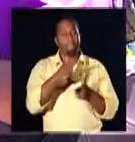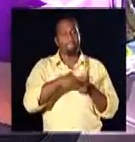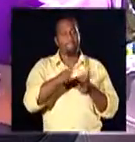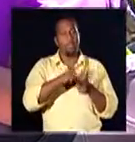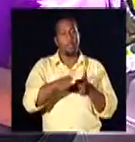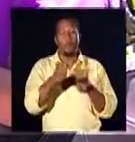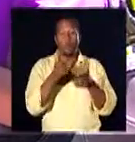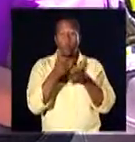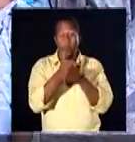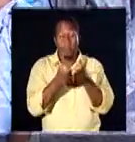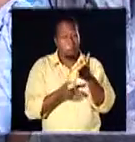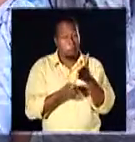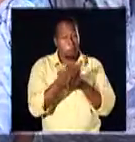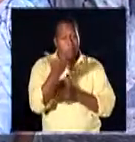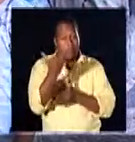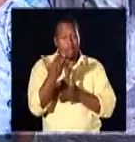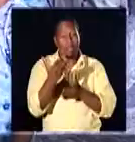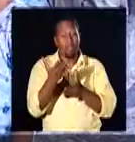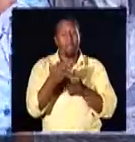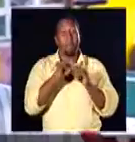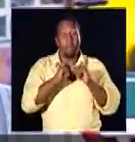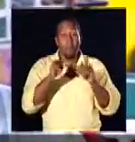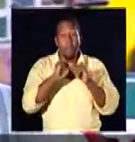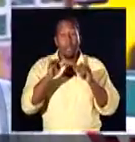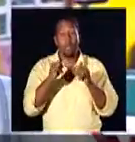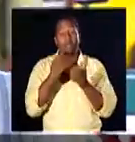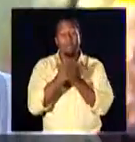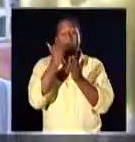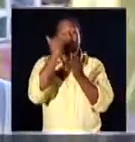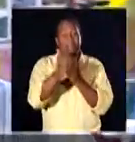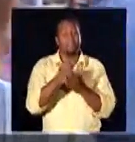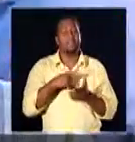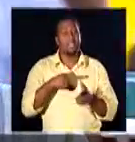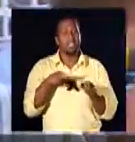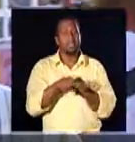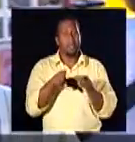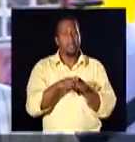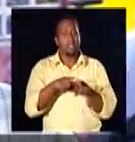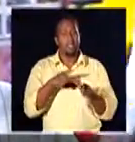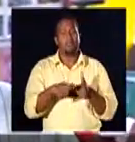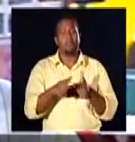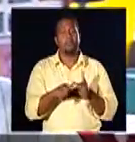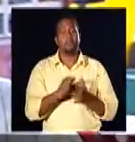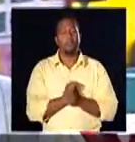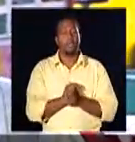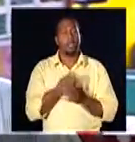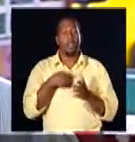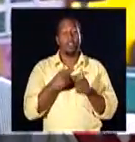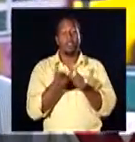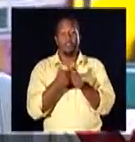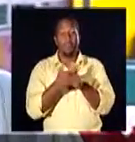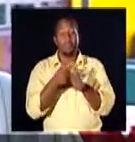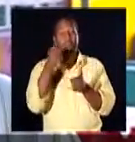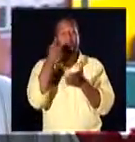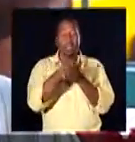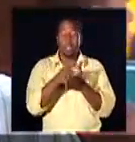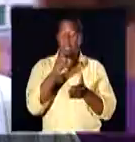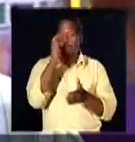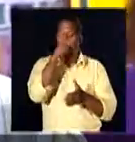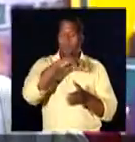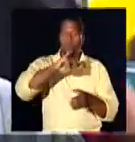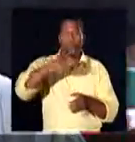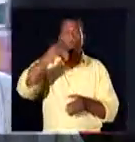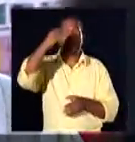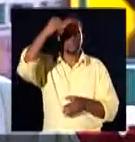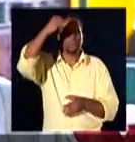Problemas com compras demais e publicidade excessiva também. Dívidas até para pagar, elas são difíceis, porque